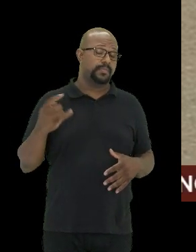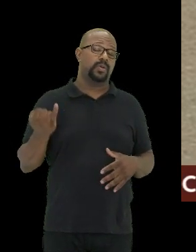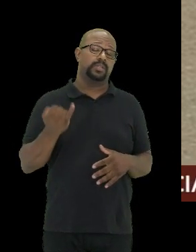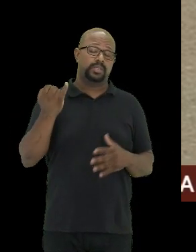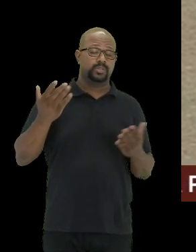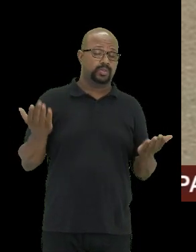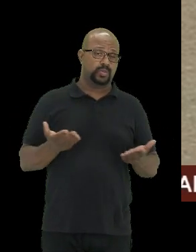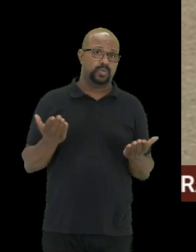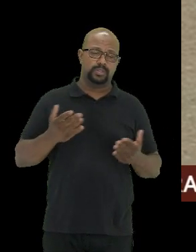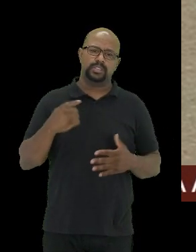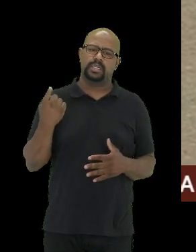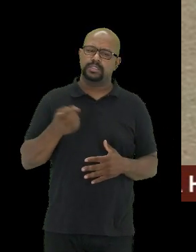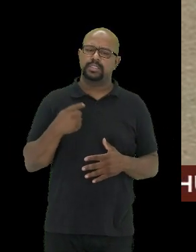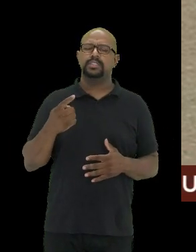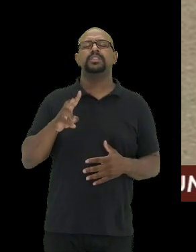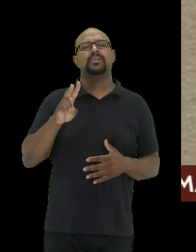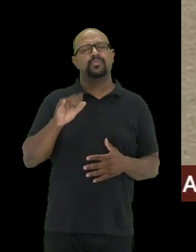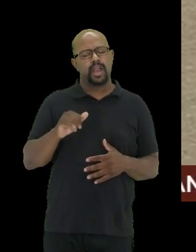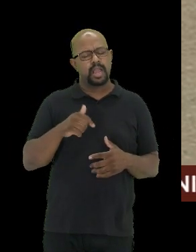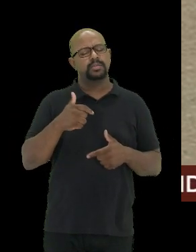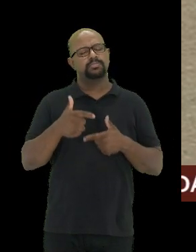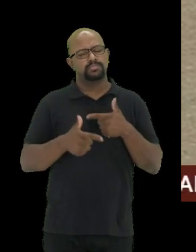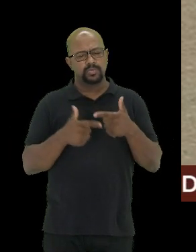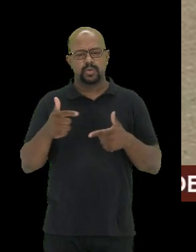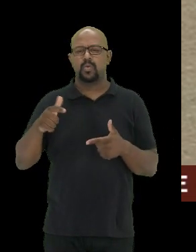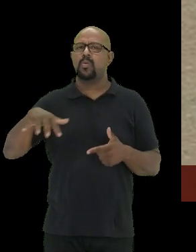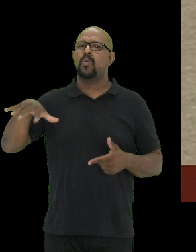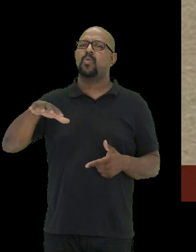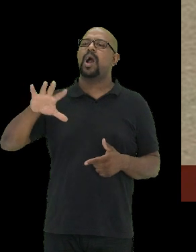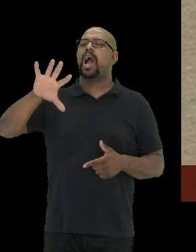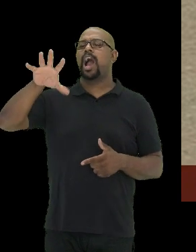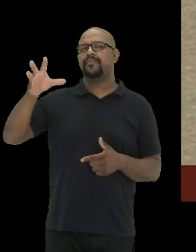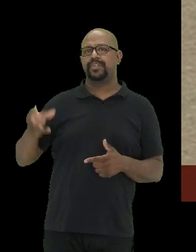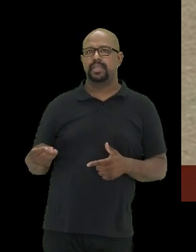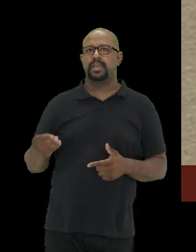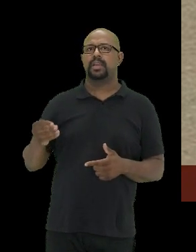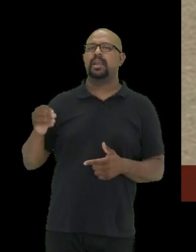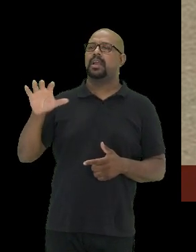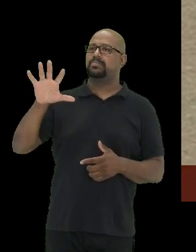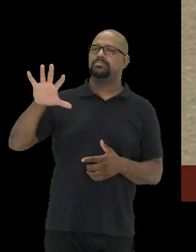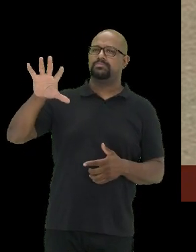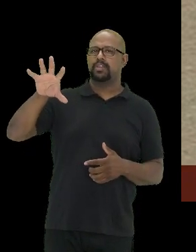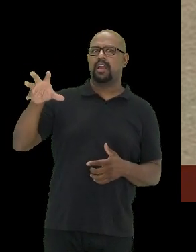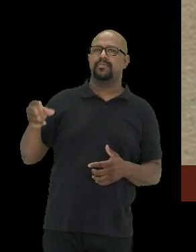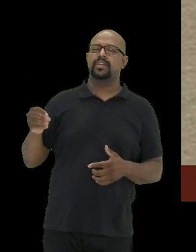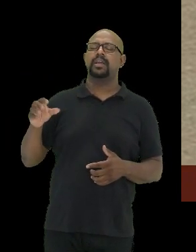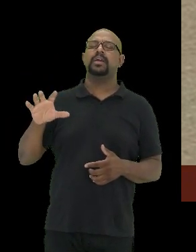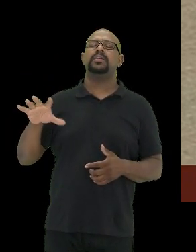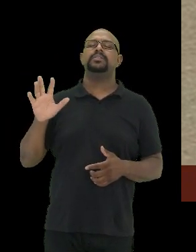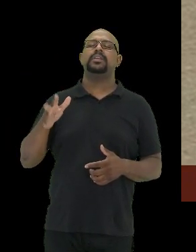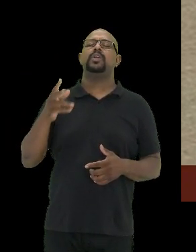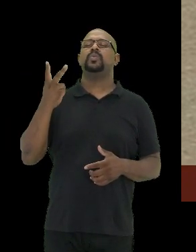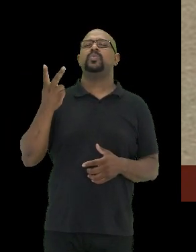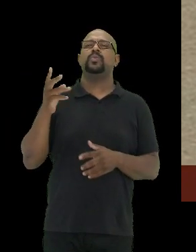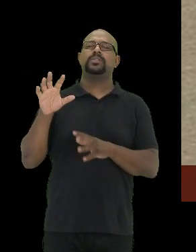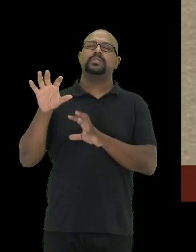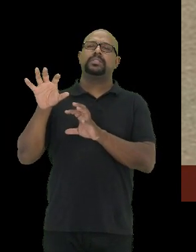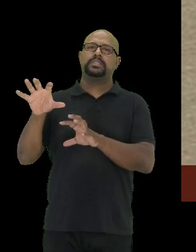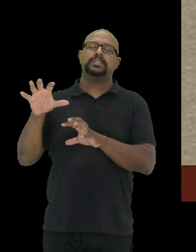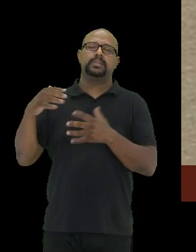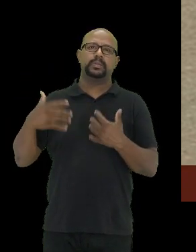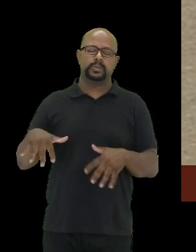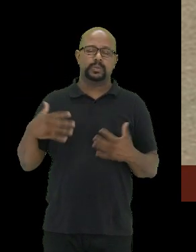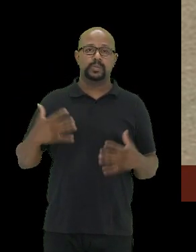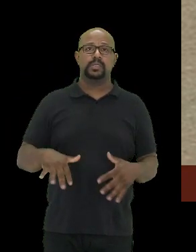que hoje a gente vai trabalhando com o continente fricano, que é o continente fricano. congrega duas regiões da OMS, a